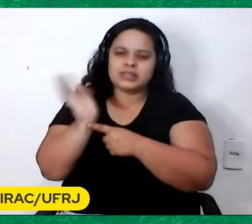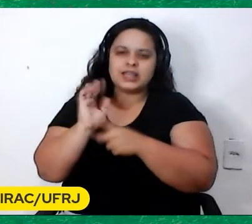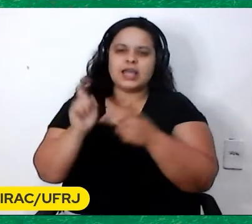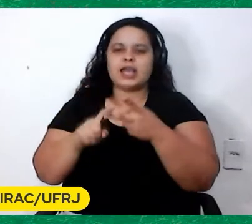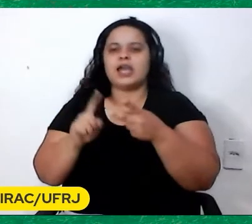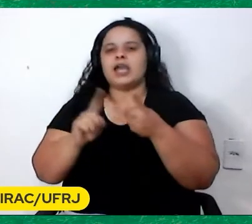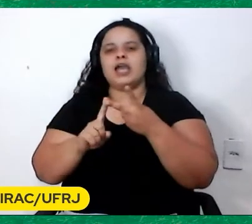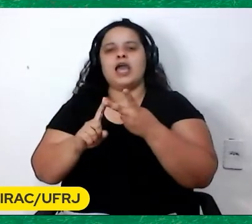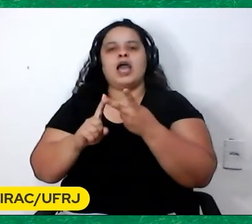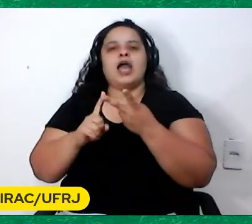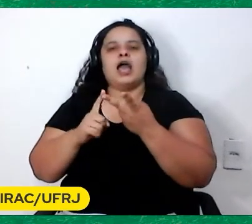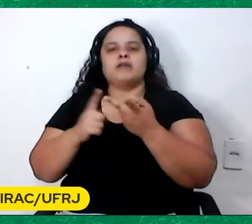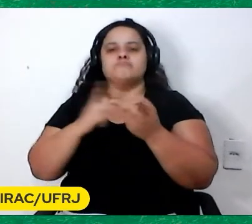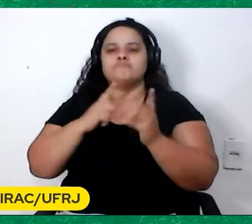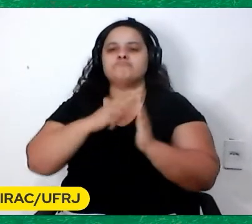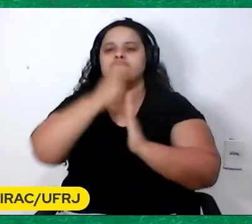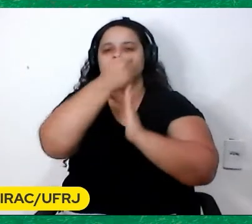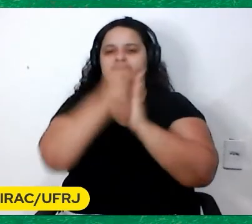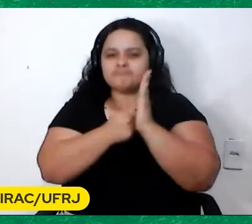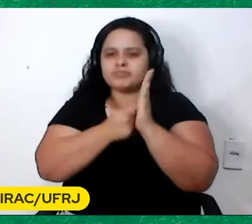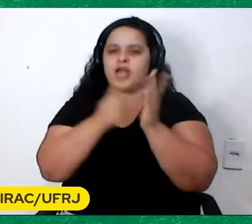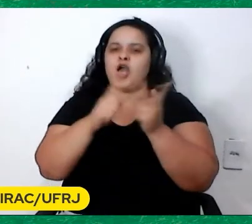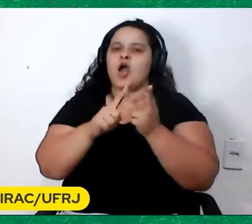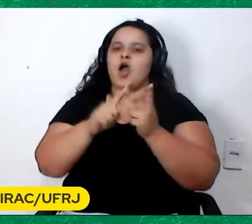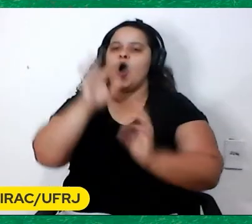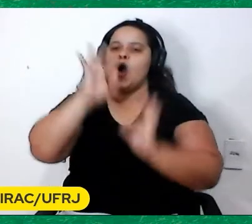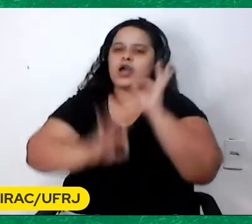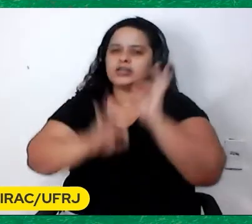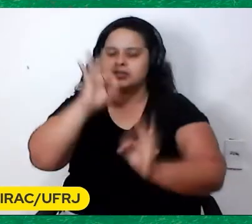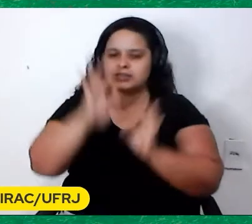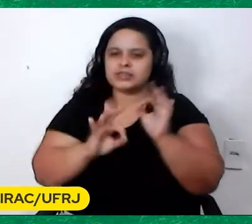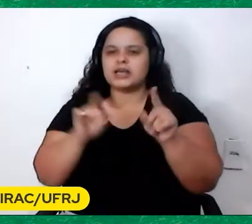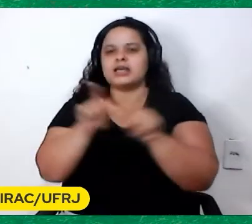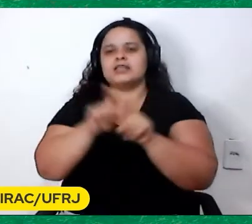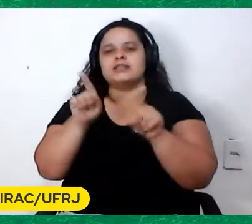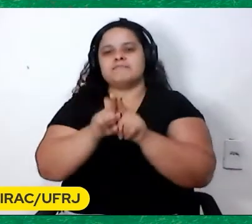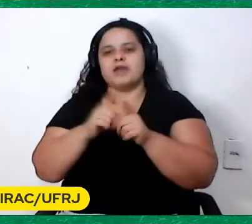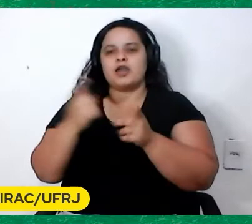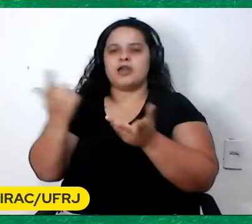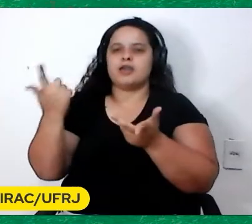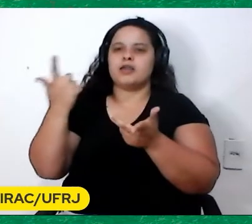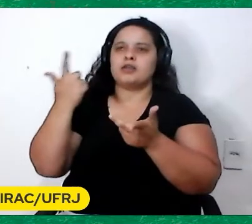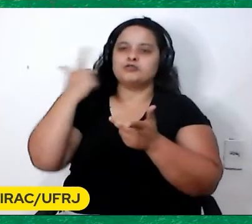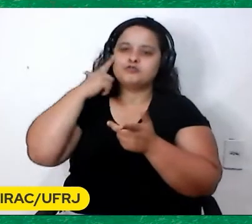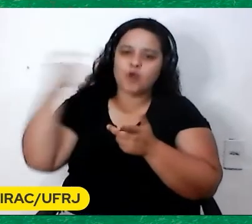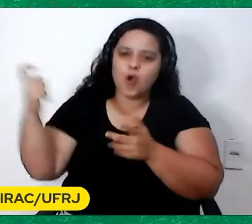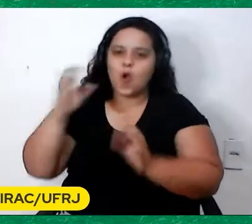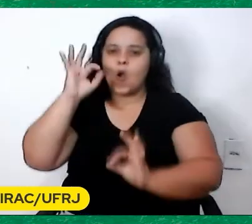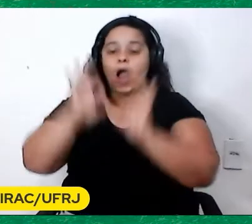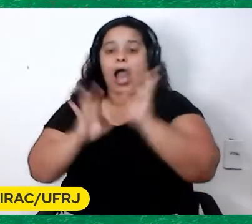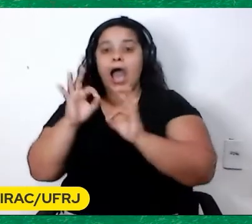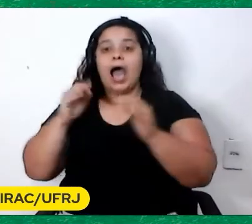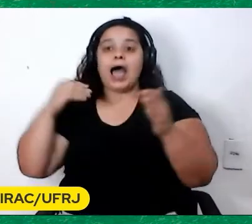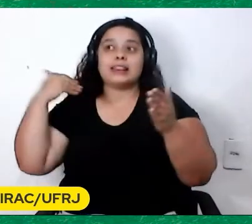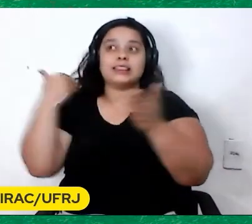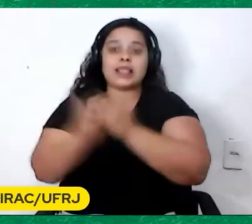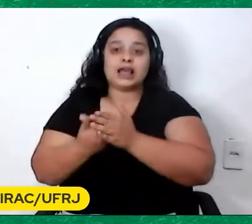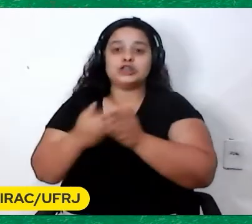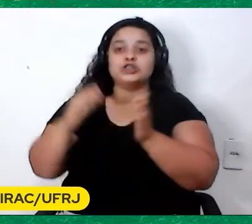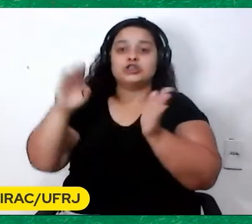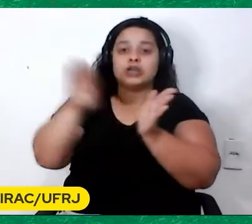continuista Assistei de direção Até som direto Até fiz Até que me apaixonei pela montagem E